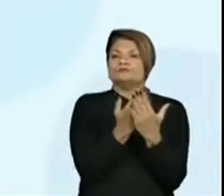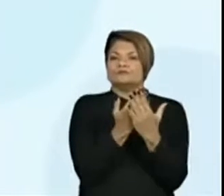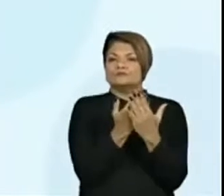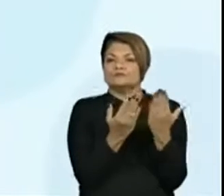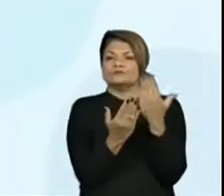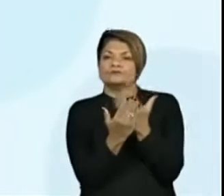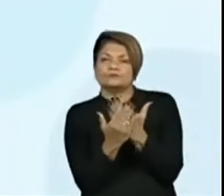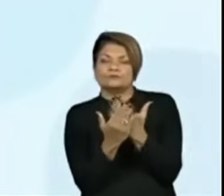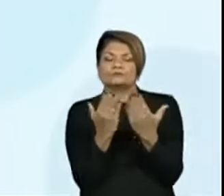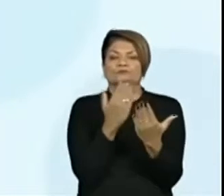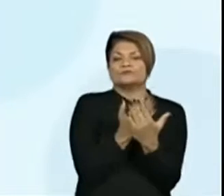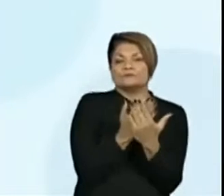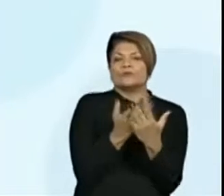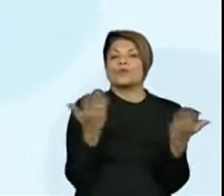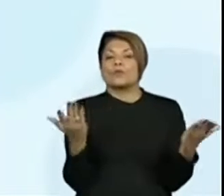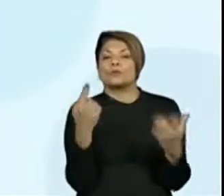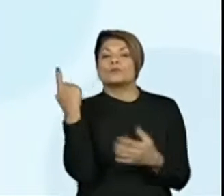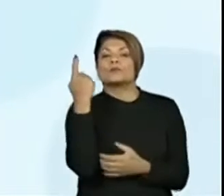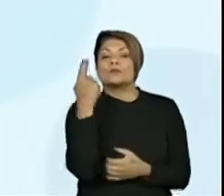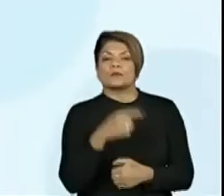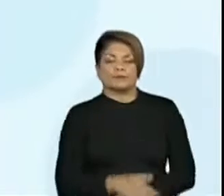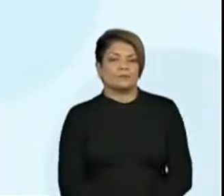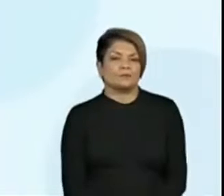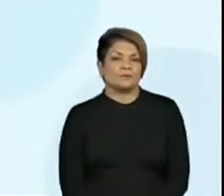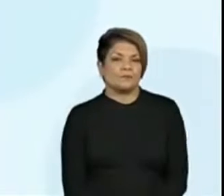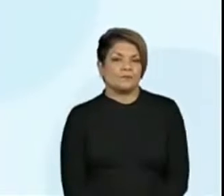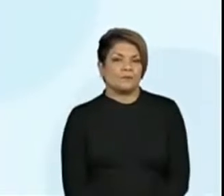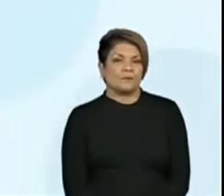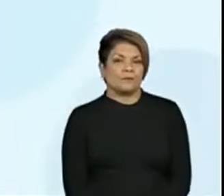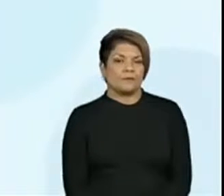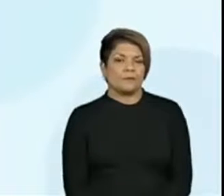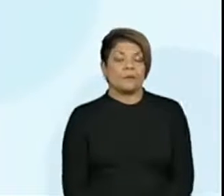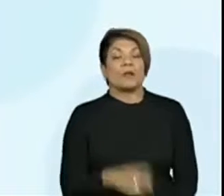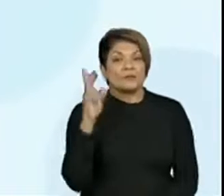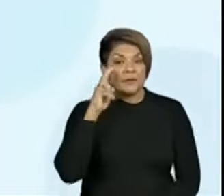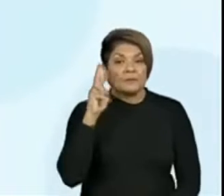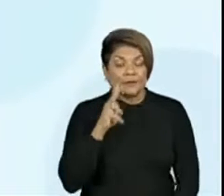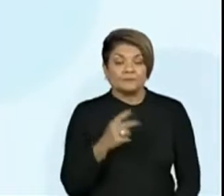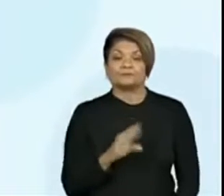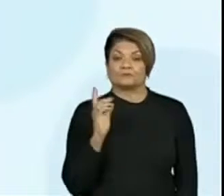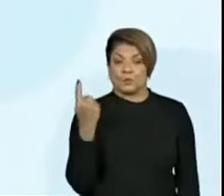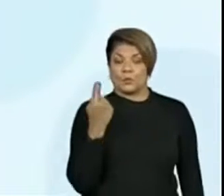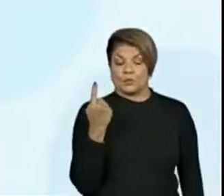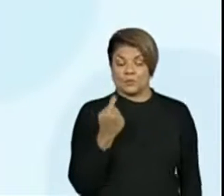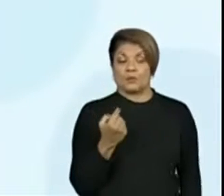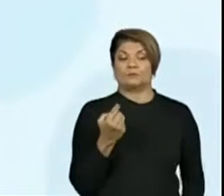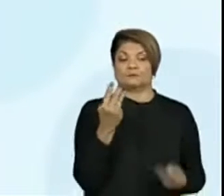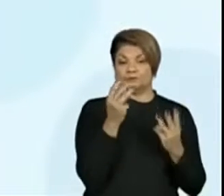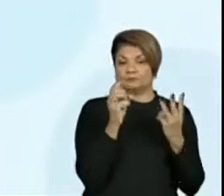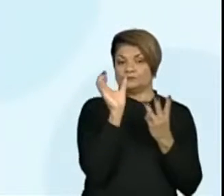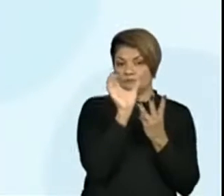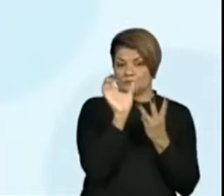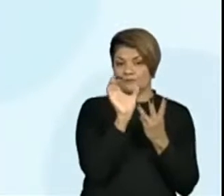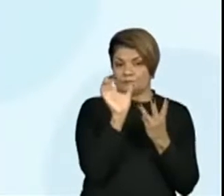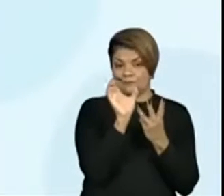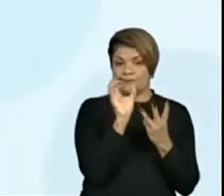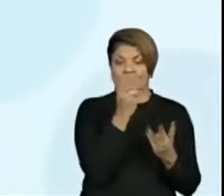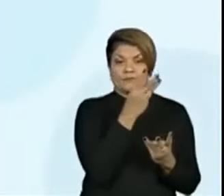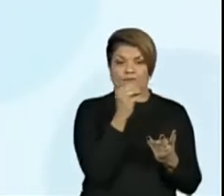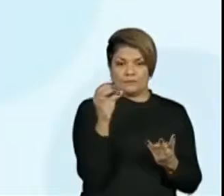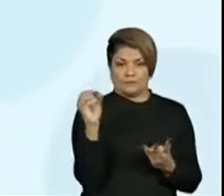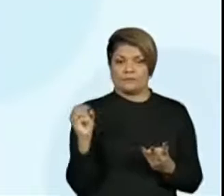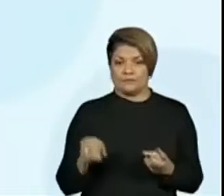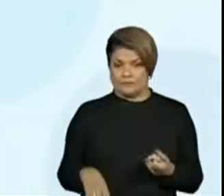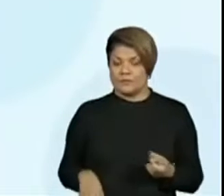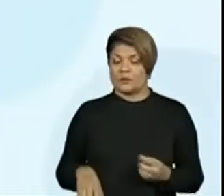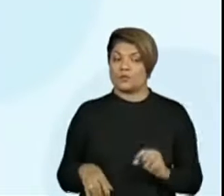aqui primeiro? Vocês se lembram? A do 300, que representa a centena, né professor? Exatamente. Então eu tenho aqui